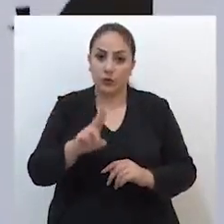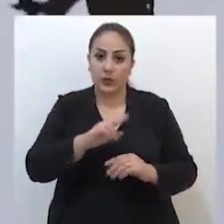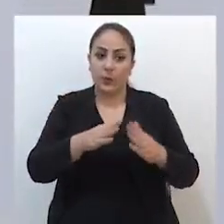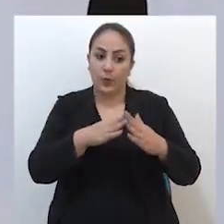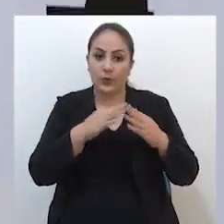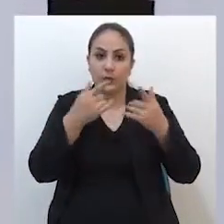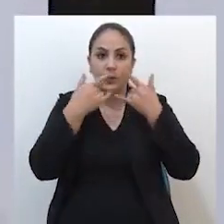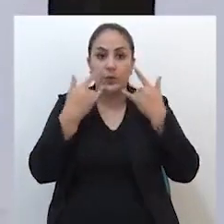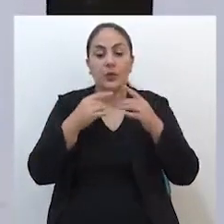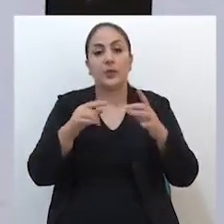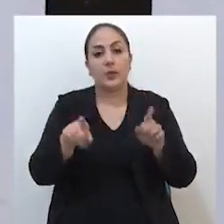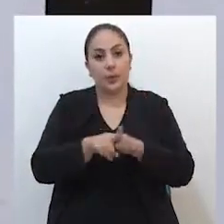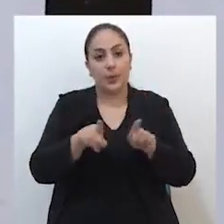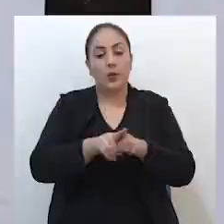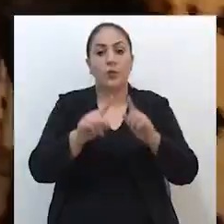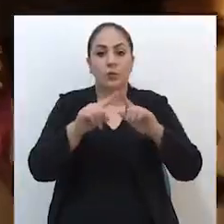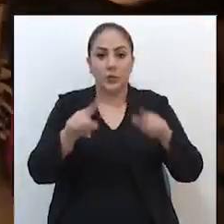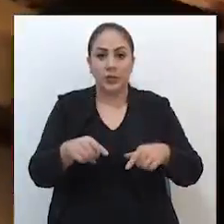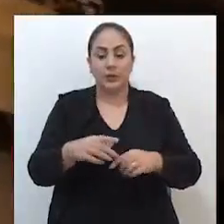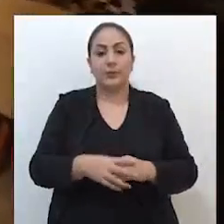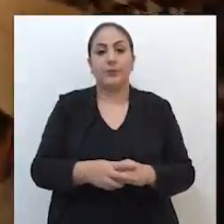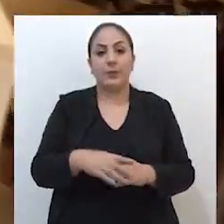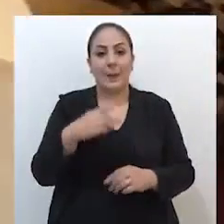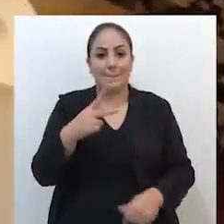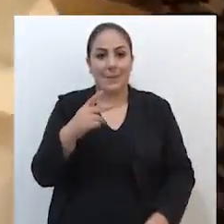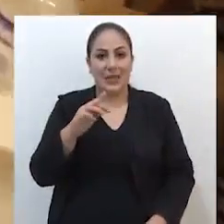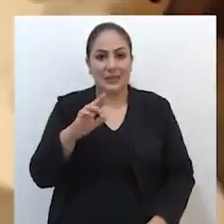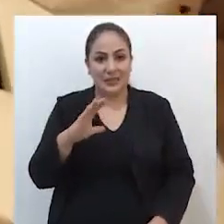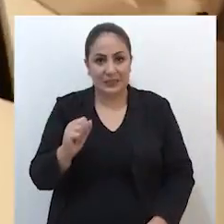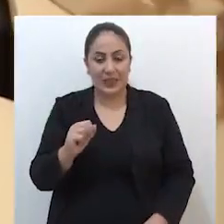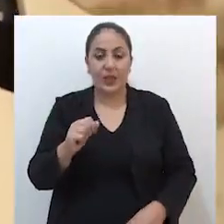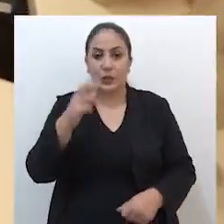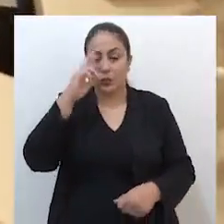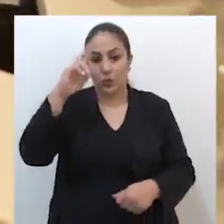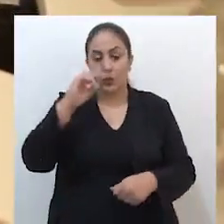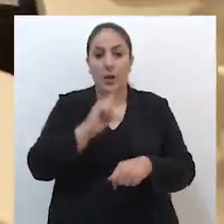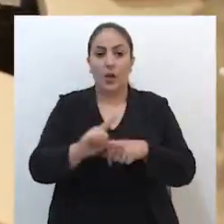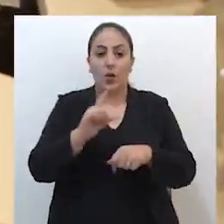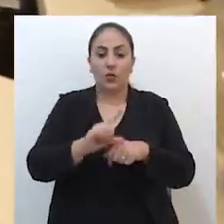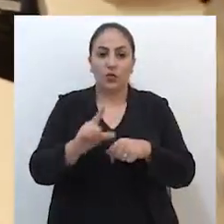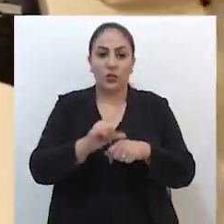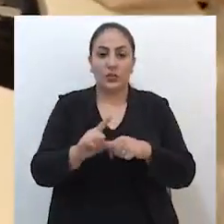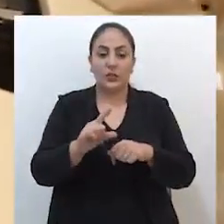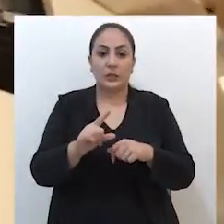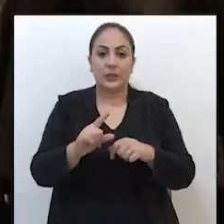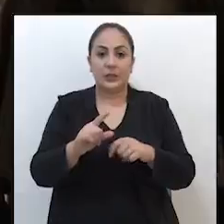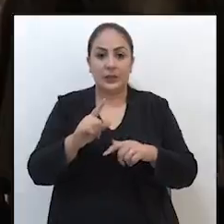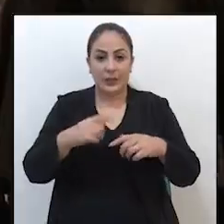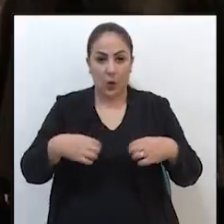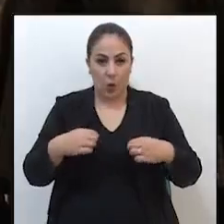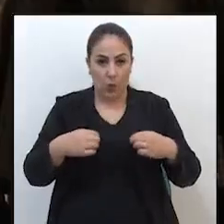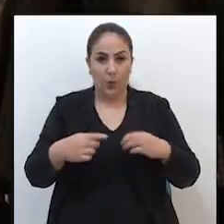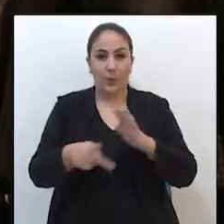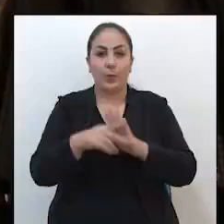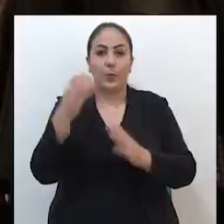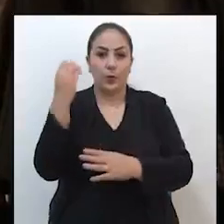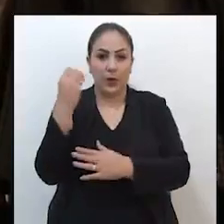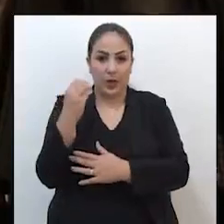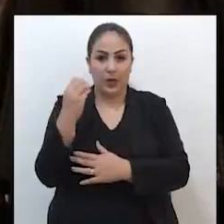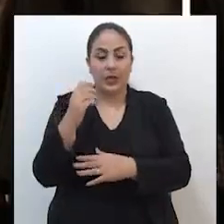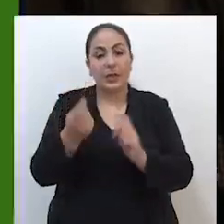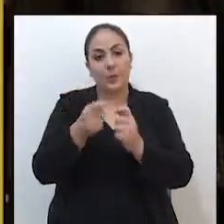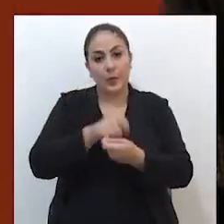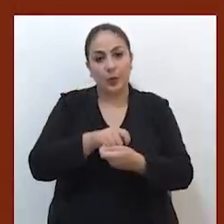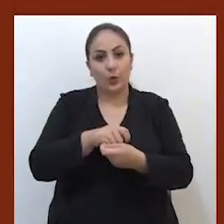incluindo os funcionários na contagem. A Patrícia é dona de uma loja de roupas em Porto Alegre e adaptou o seu negócio para